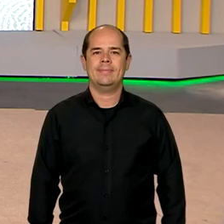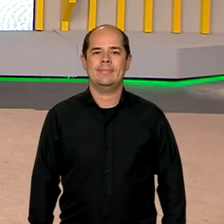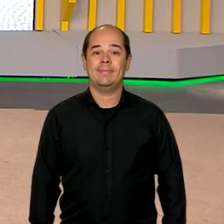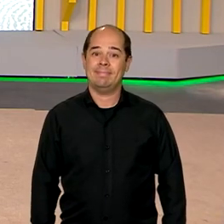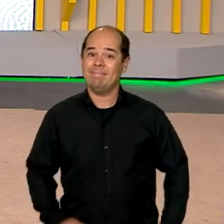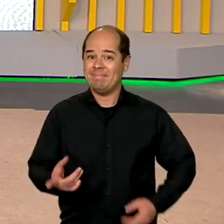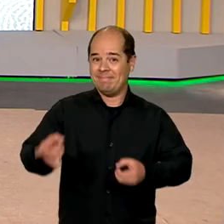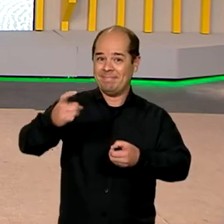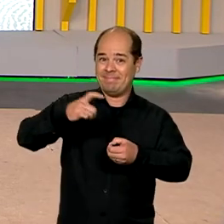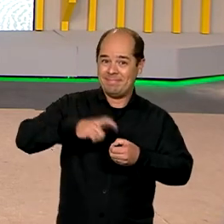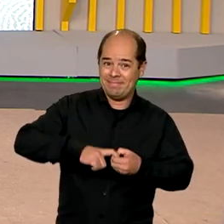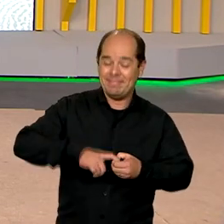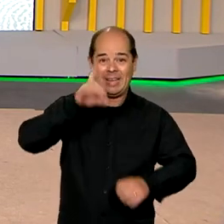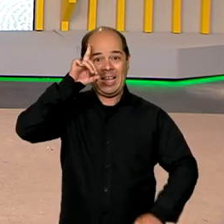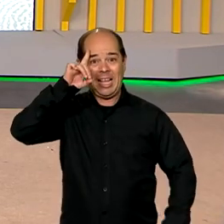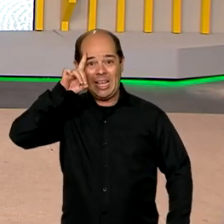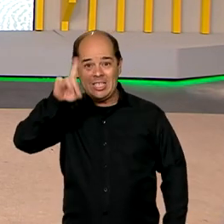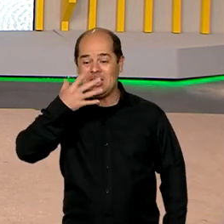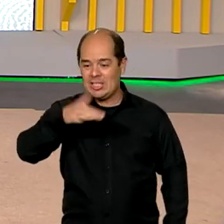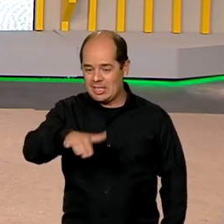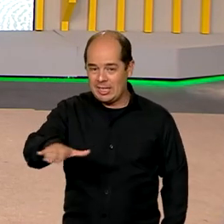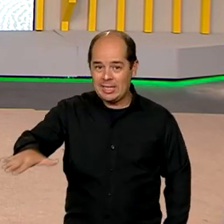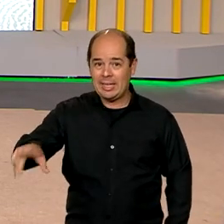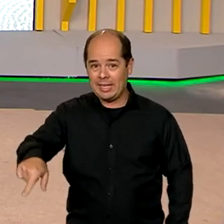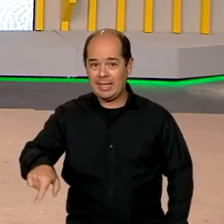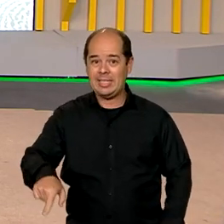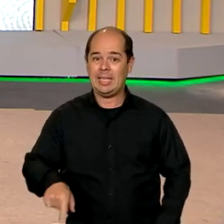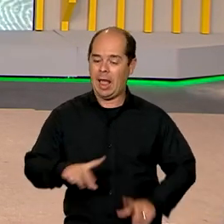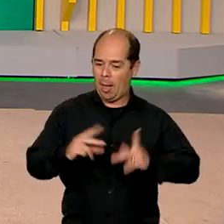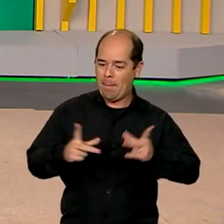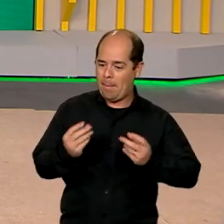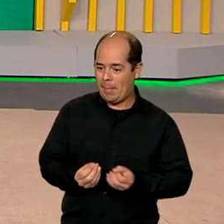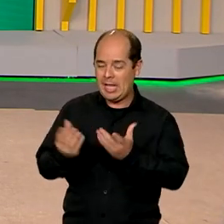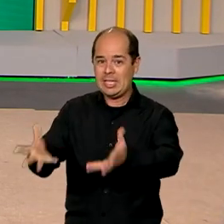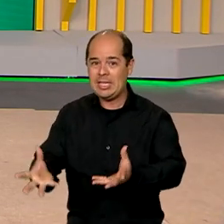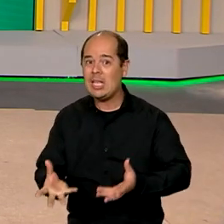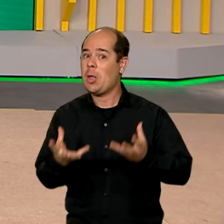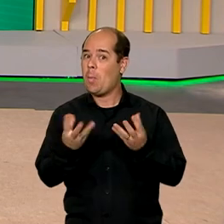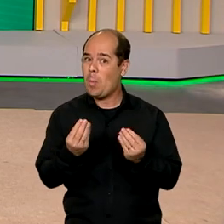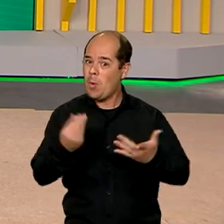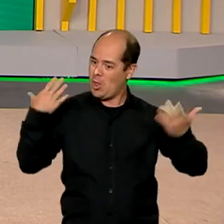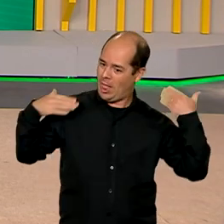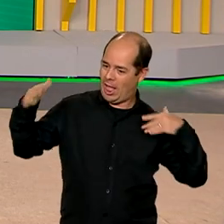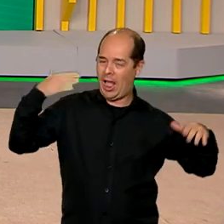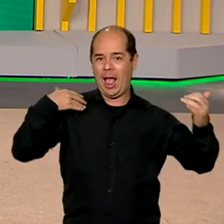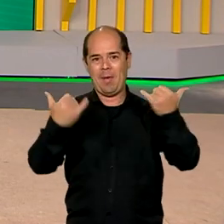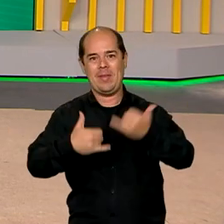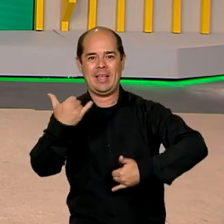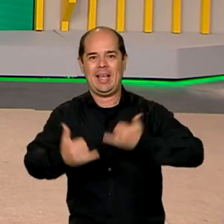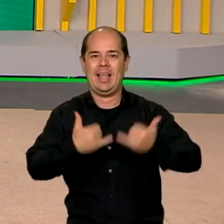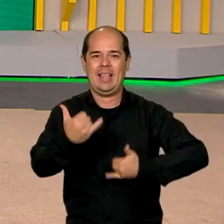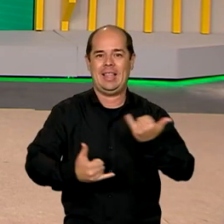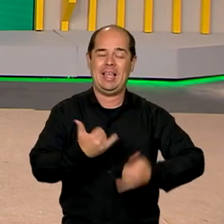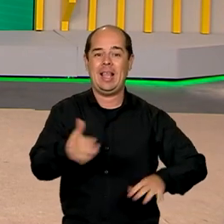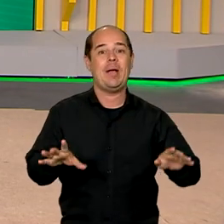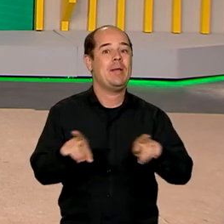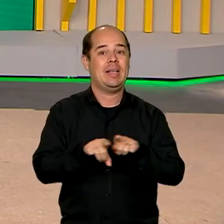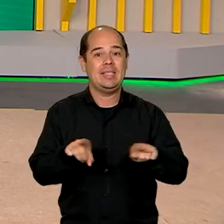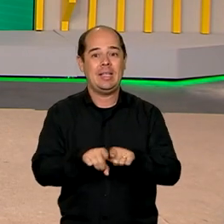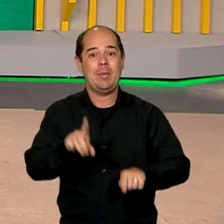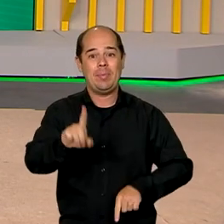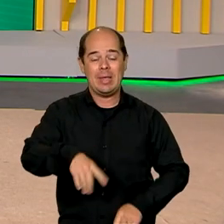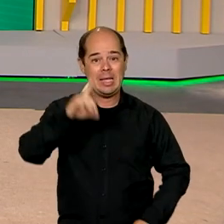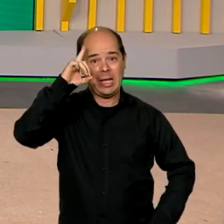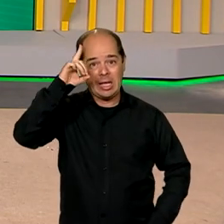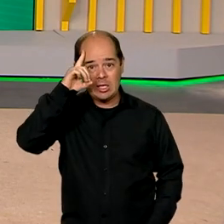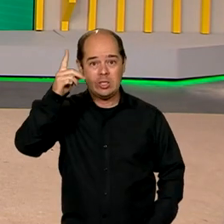Estamos de volta. O Dia das Crianças é marcado pelos presentes e muita diversão, mas é também uma data para sensibilizar